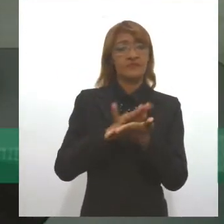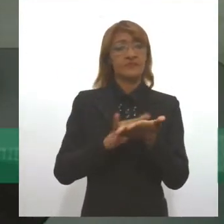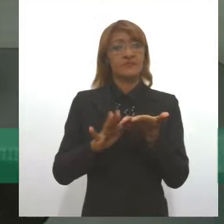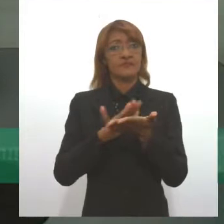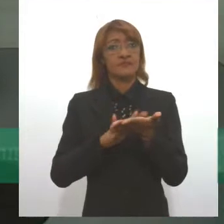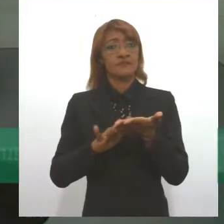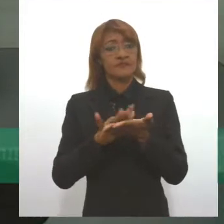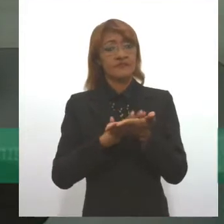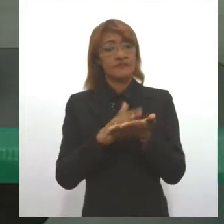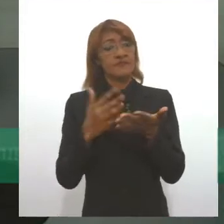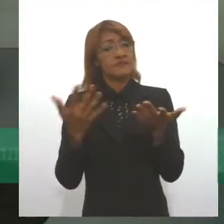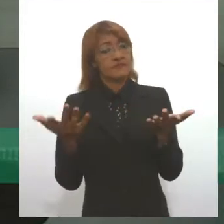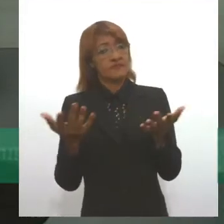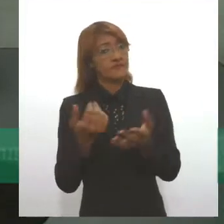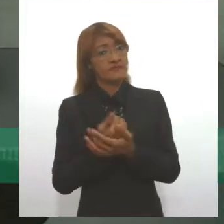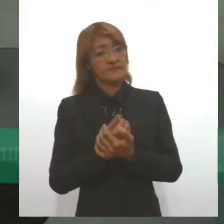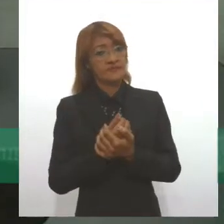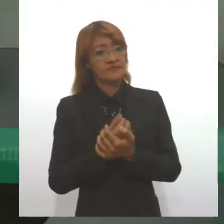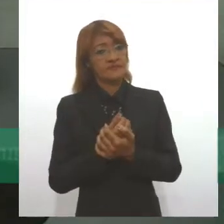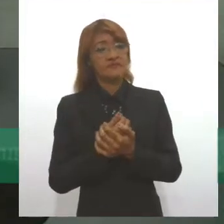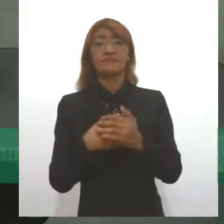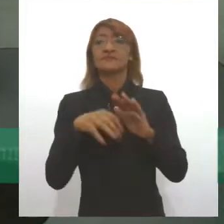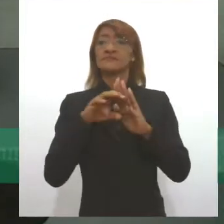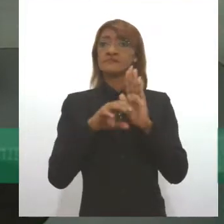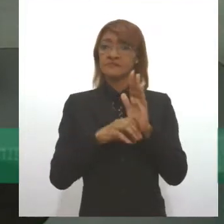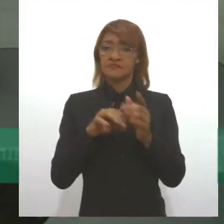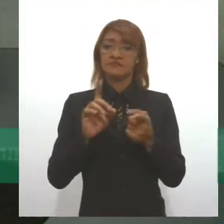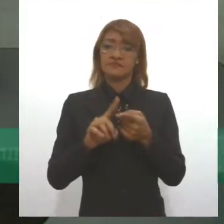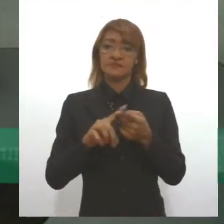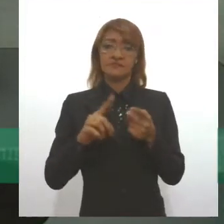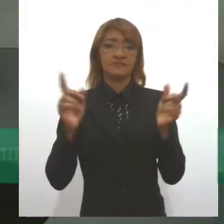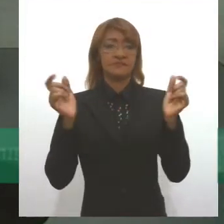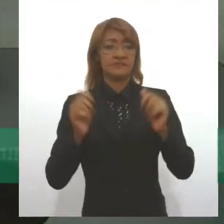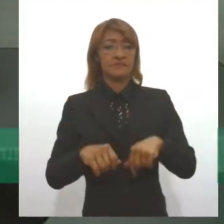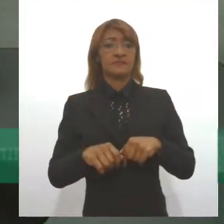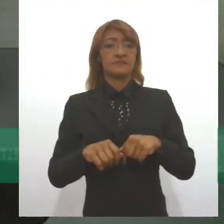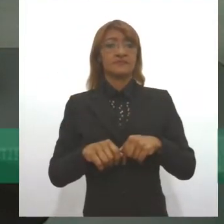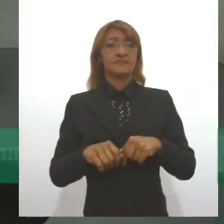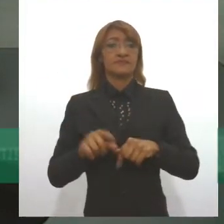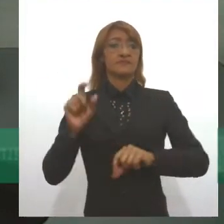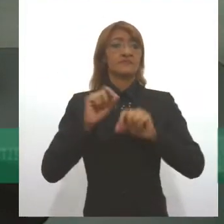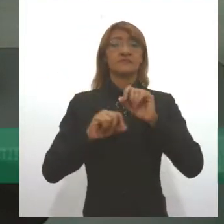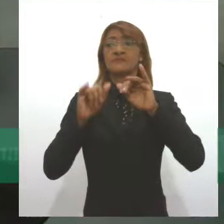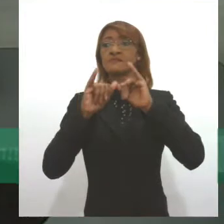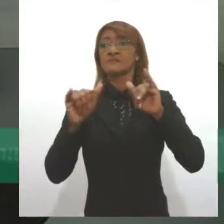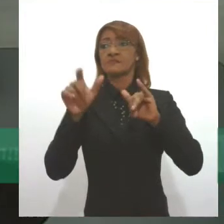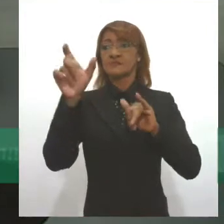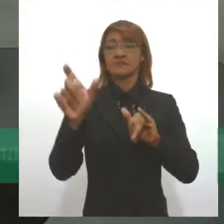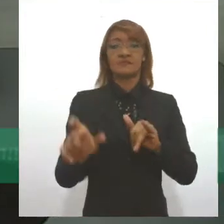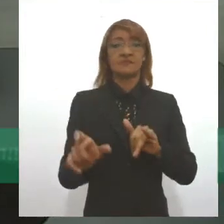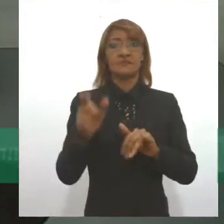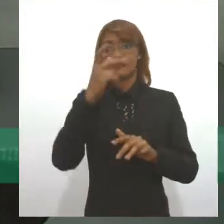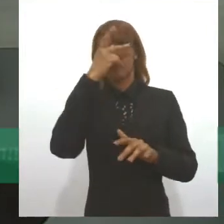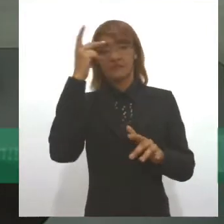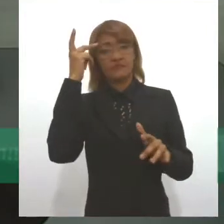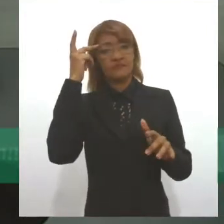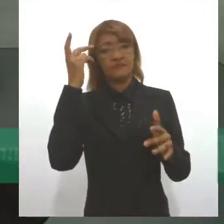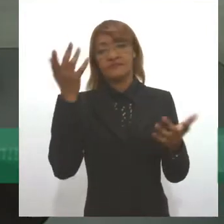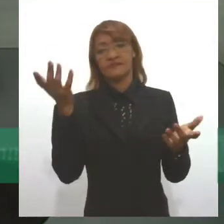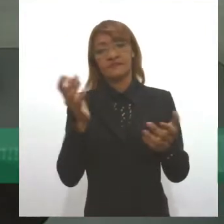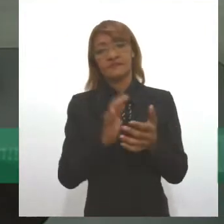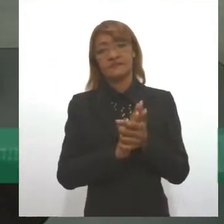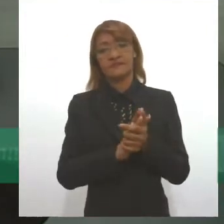ouvida. Aliás, o estatuto também prevê a possibilidade de autodeclaração dessas pessoas. Então, acho que será